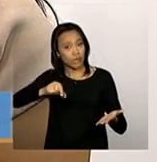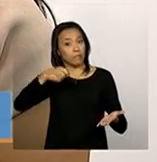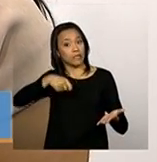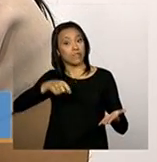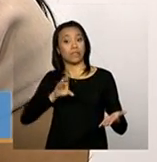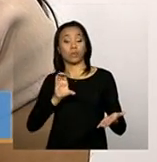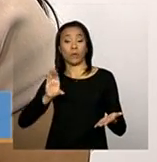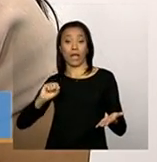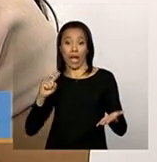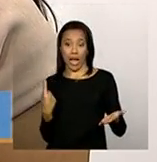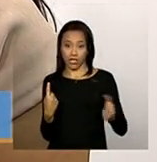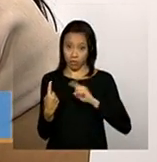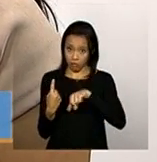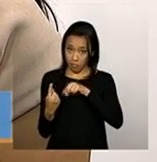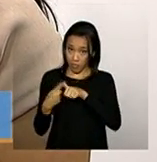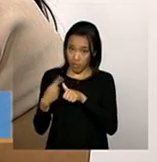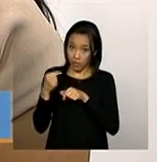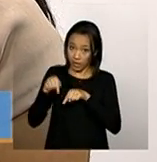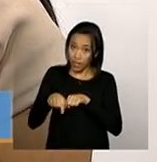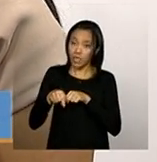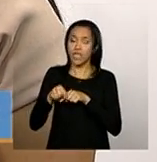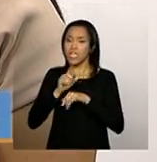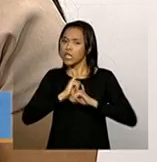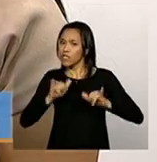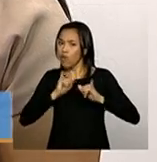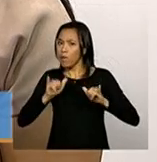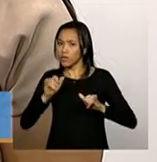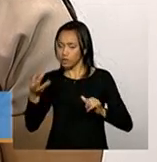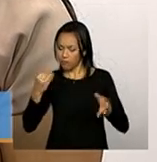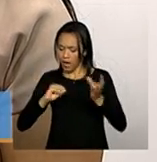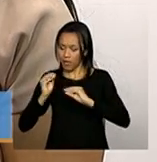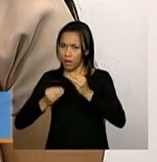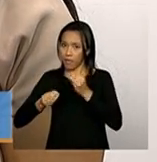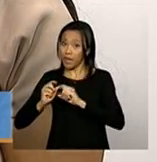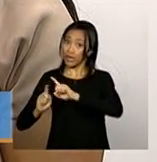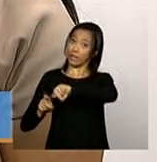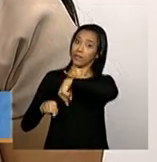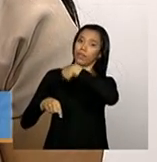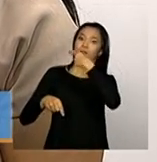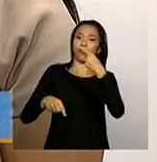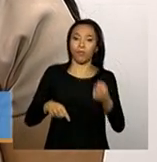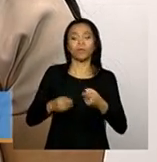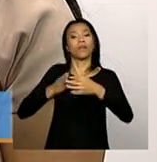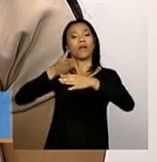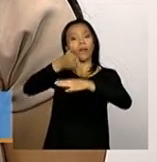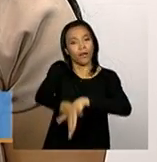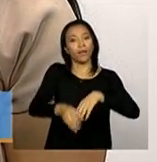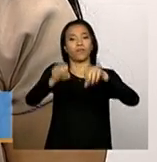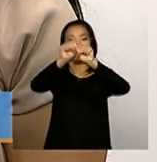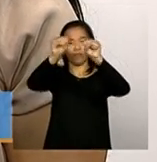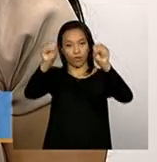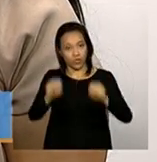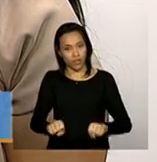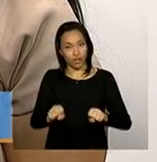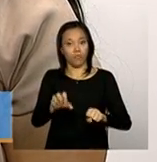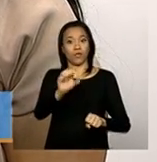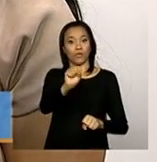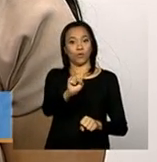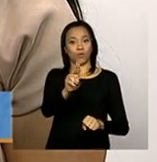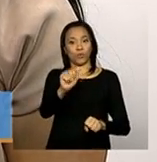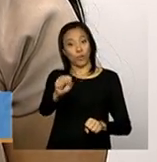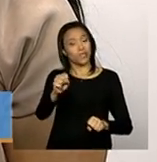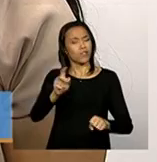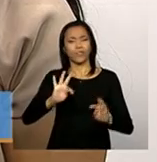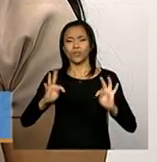no CAD SUAS preencher essa informação e aí depois entrar no aplicativo do censo SUAS e preencher todas as